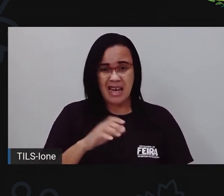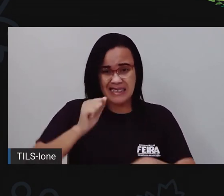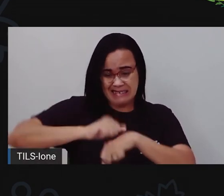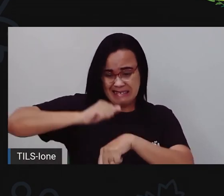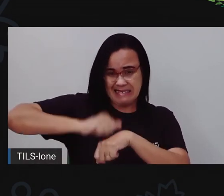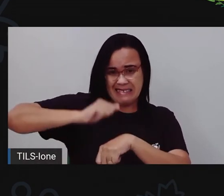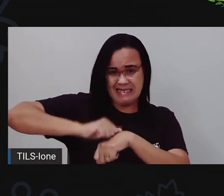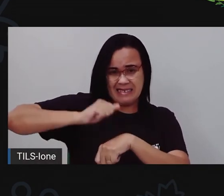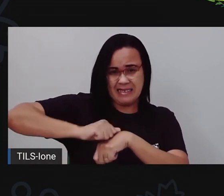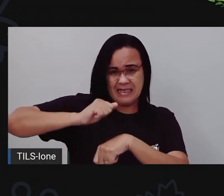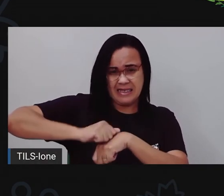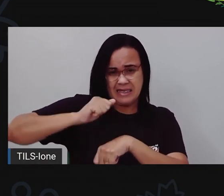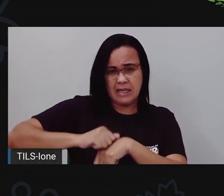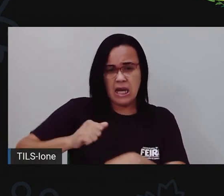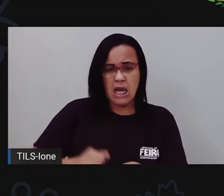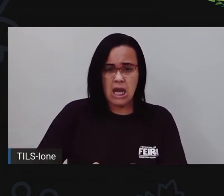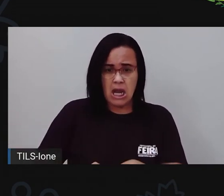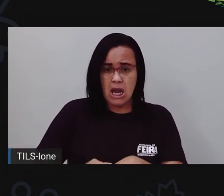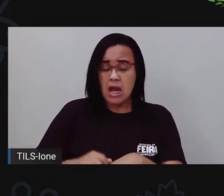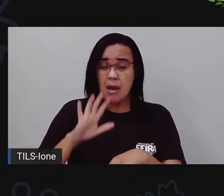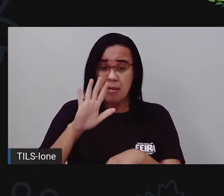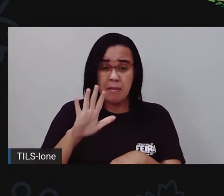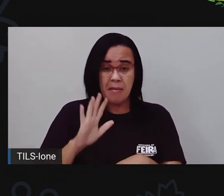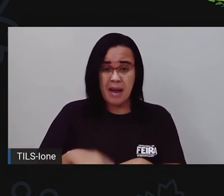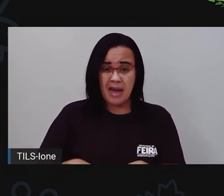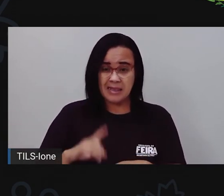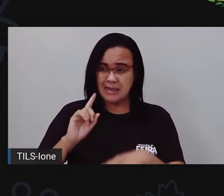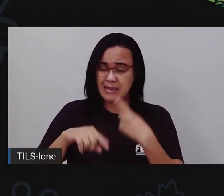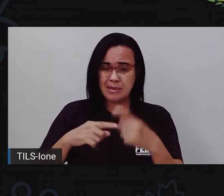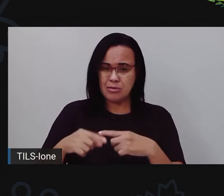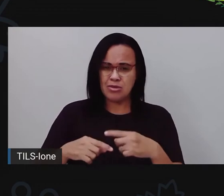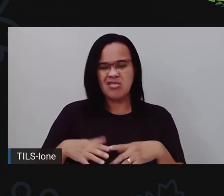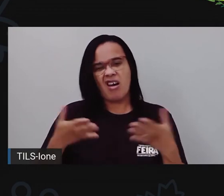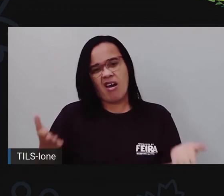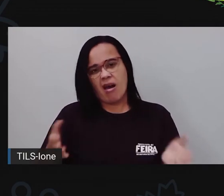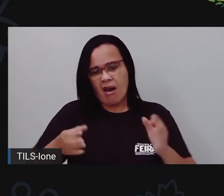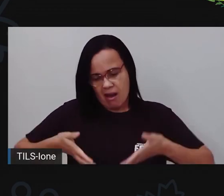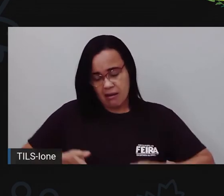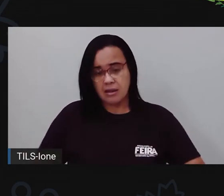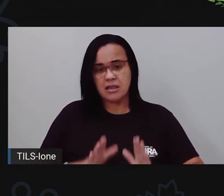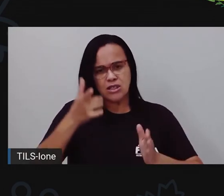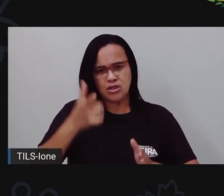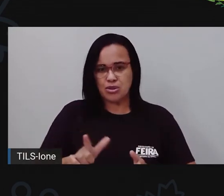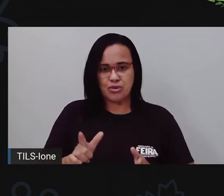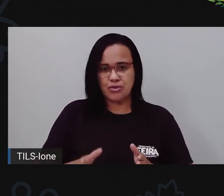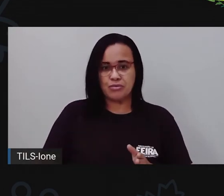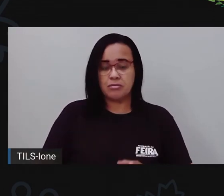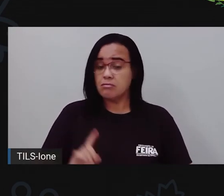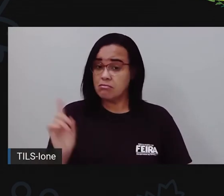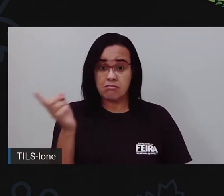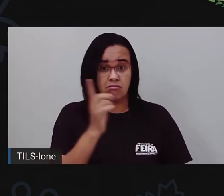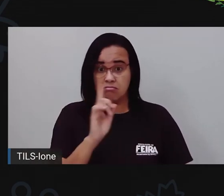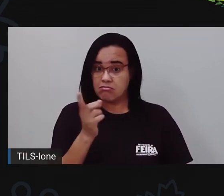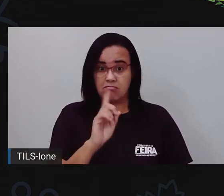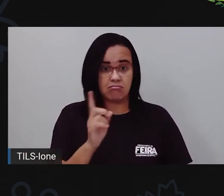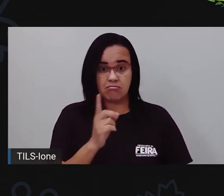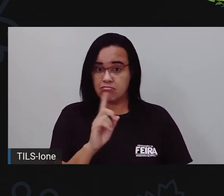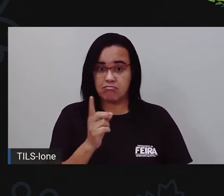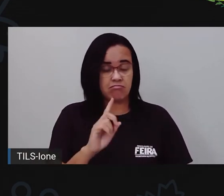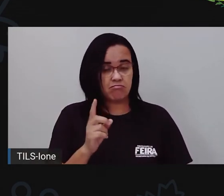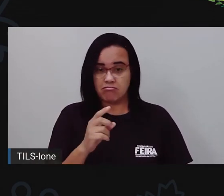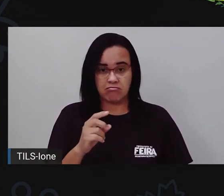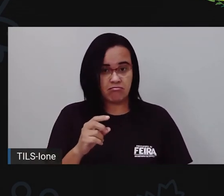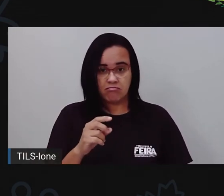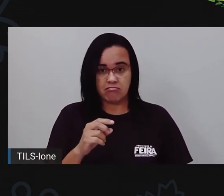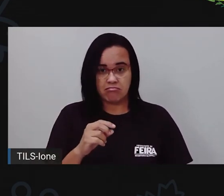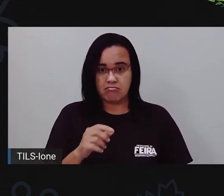da tartaruga nascia de novo, como se fosse nossa unha, né? Quando a gente não corta, não nasce de novo. A tartaruga não nasce